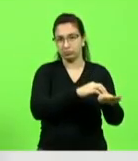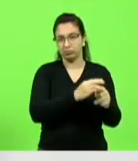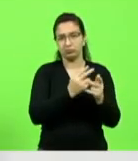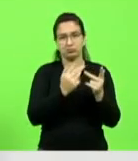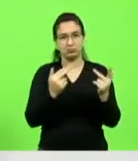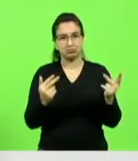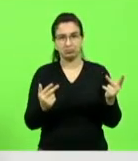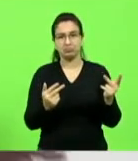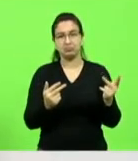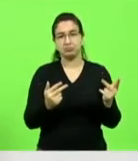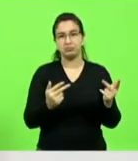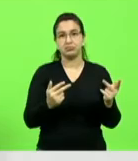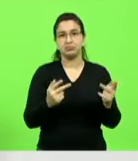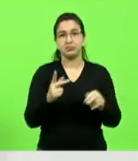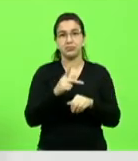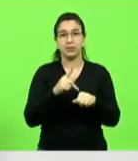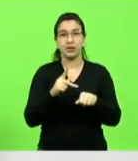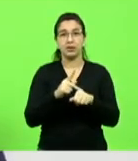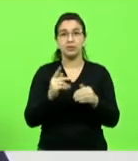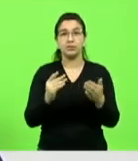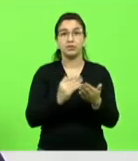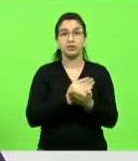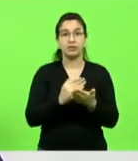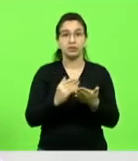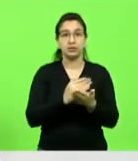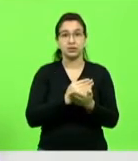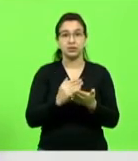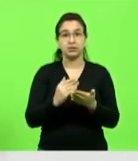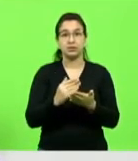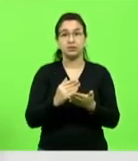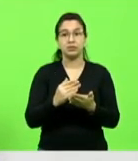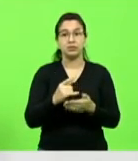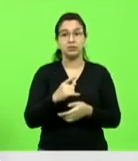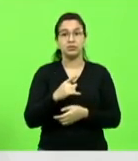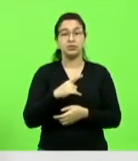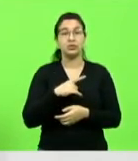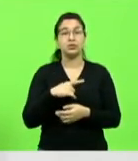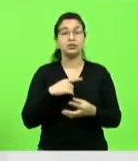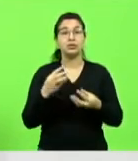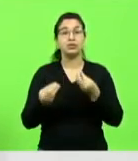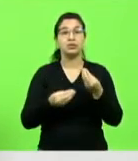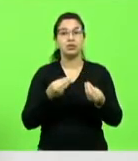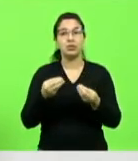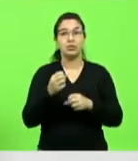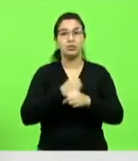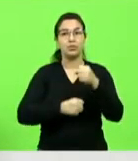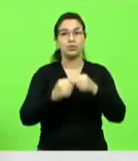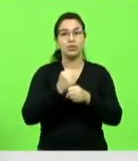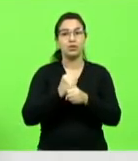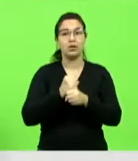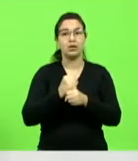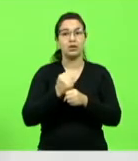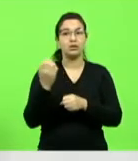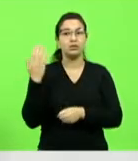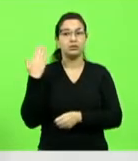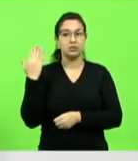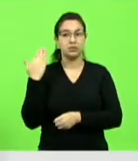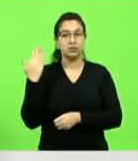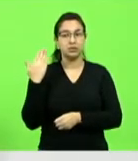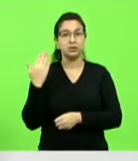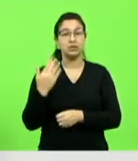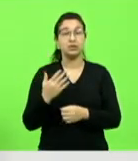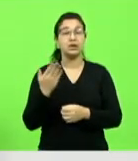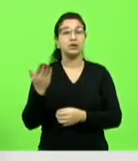países que há muito não há muito tempo atrás tive a oportunidade de visitar por exemplo